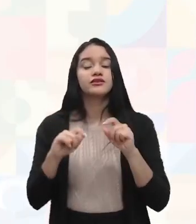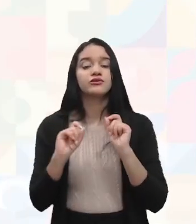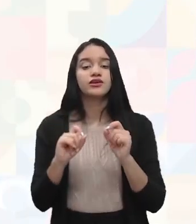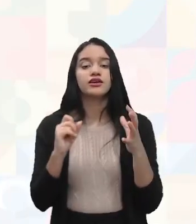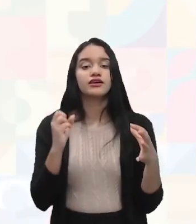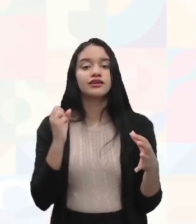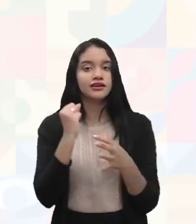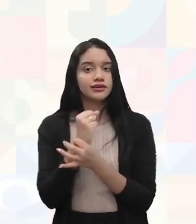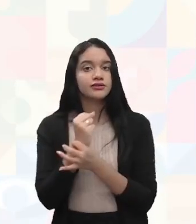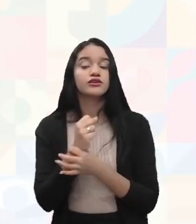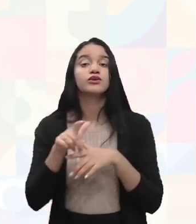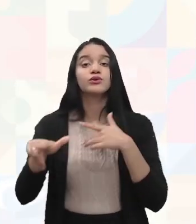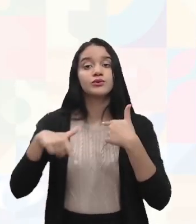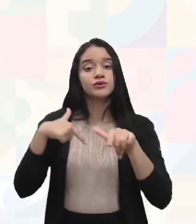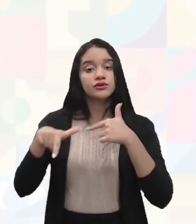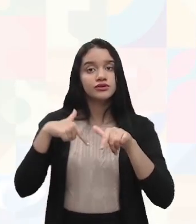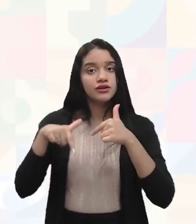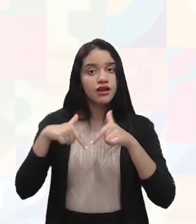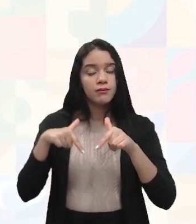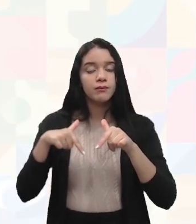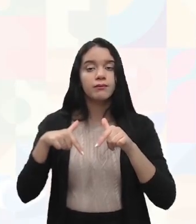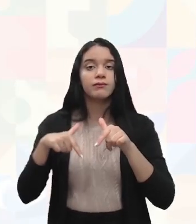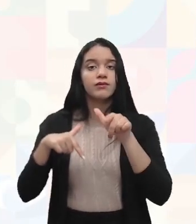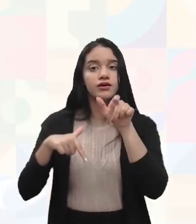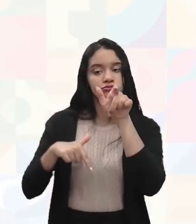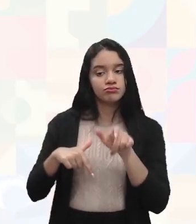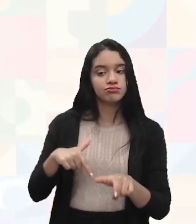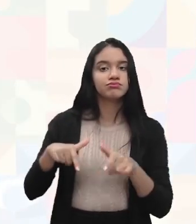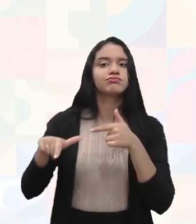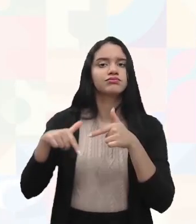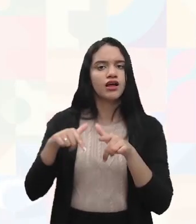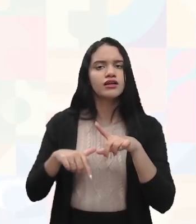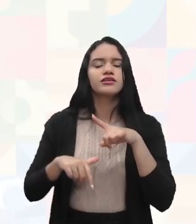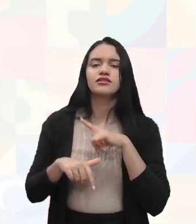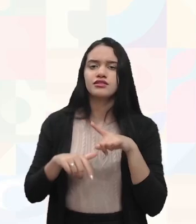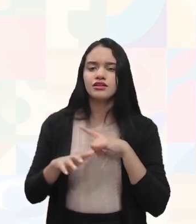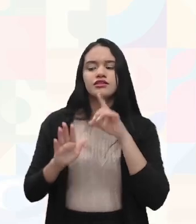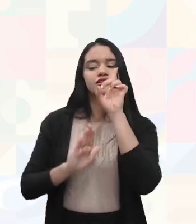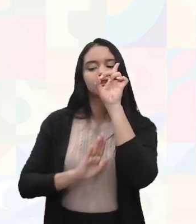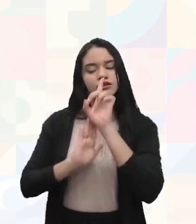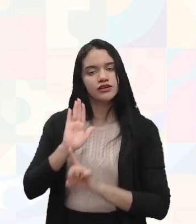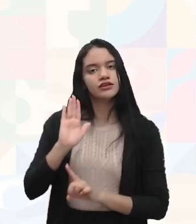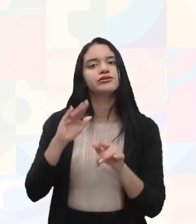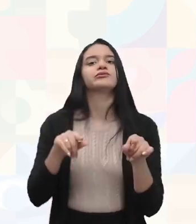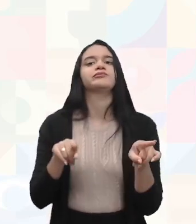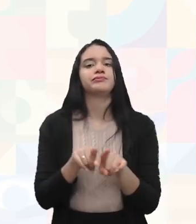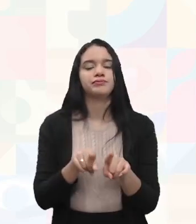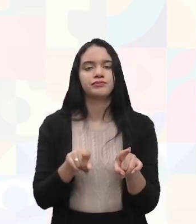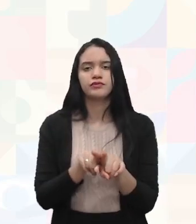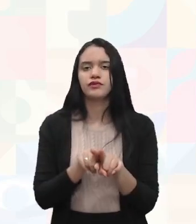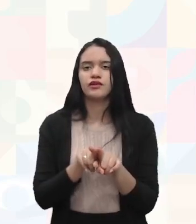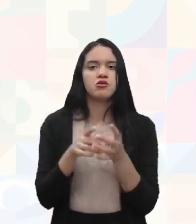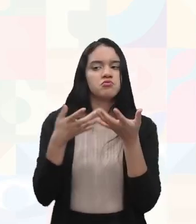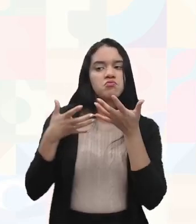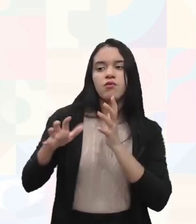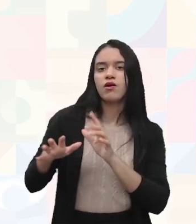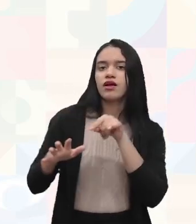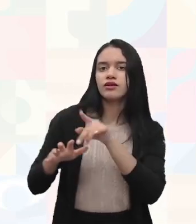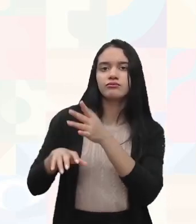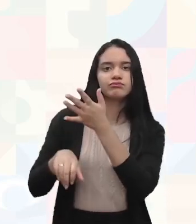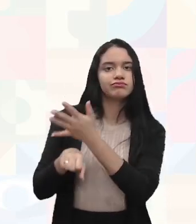que o trabalhador tem esse direito também de se recusar a fazer uma atividade.